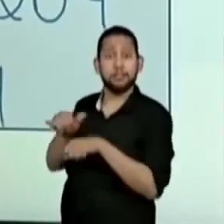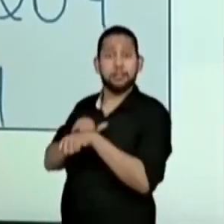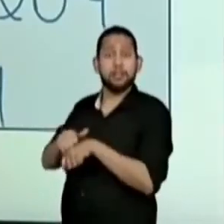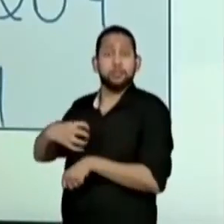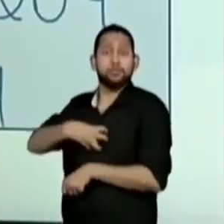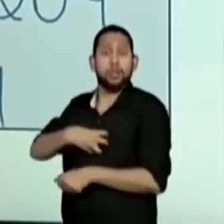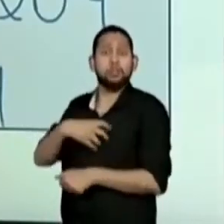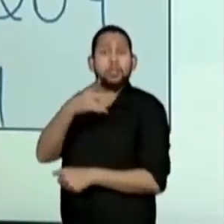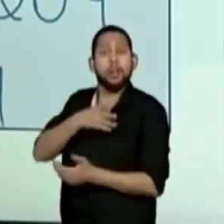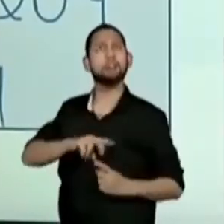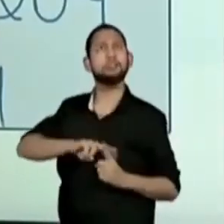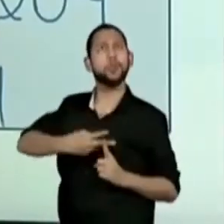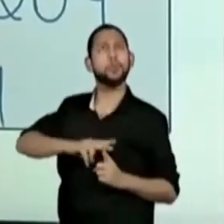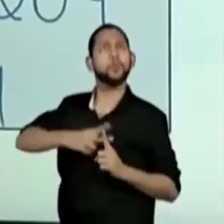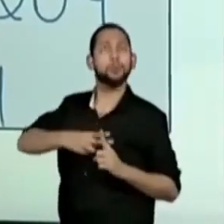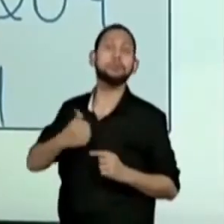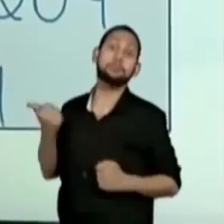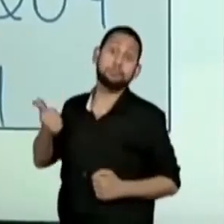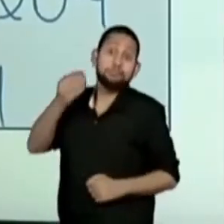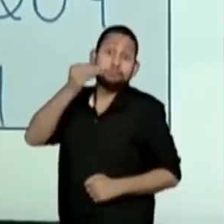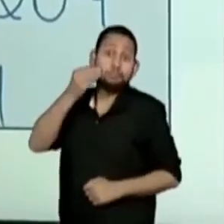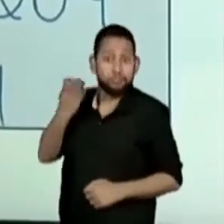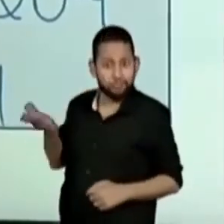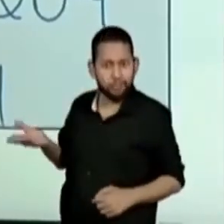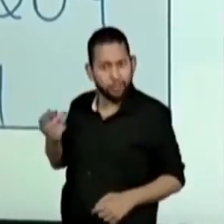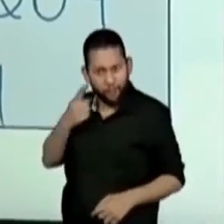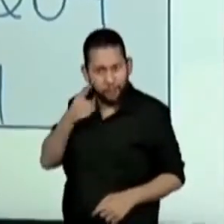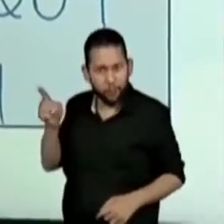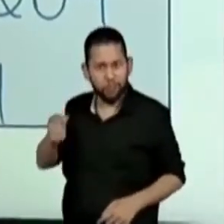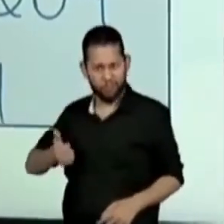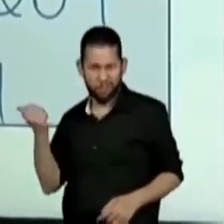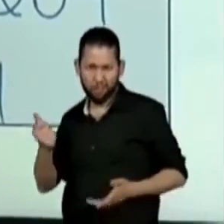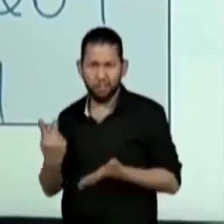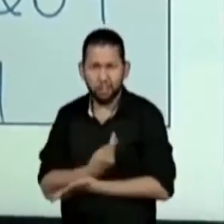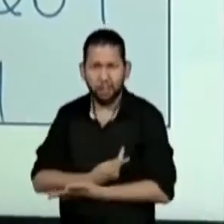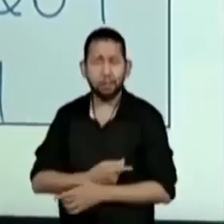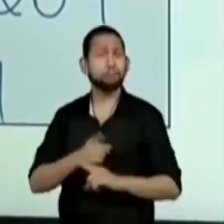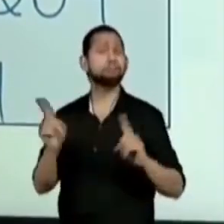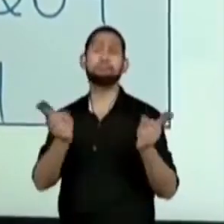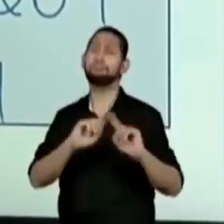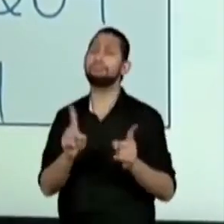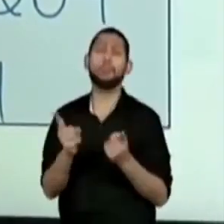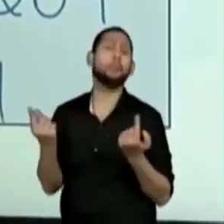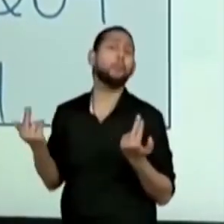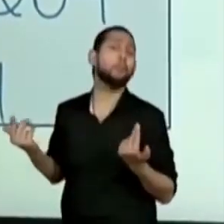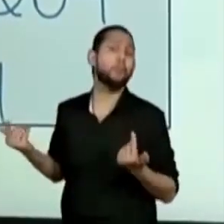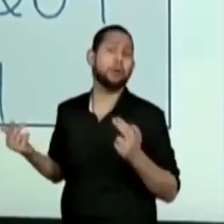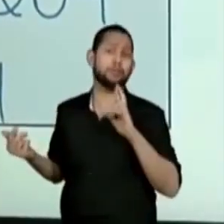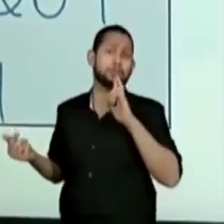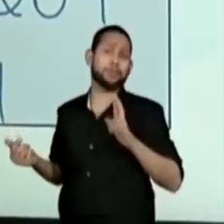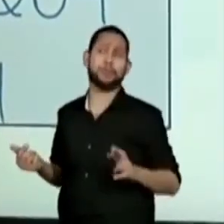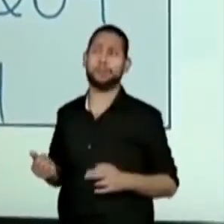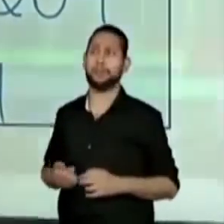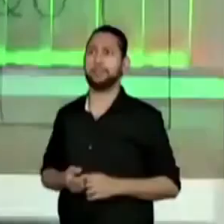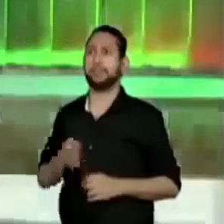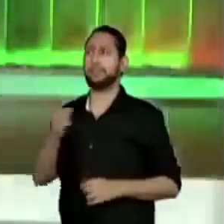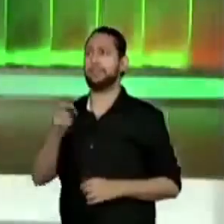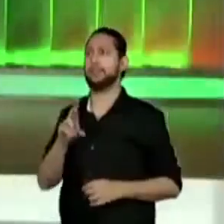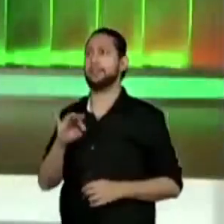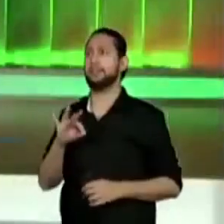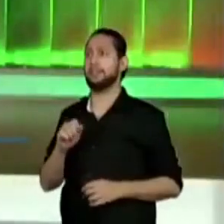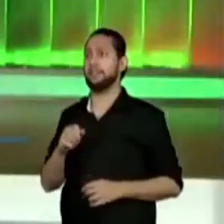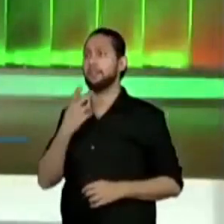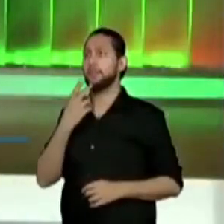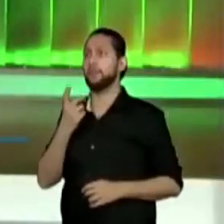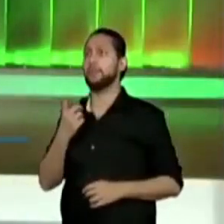51 e com o dobro, e aí chegamos na resposta correta. E a professora Rita Aparecida falou que a